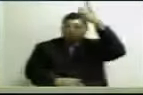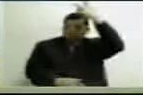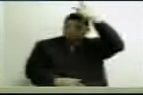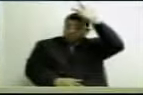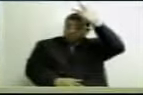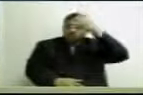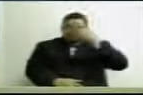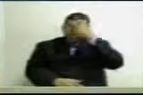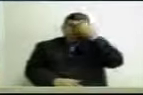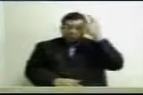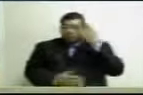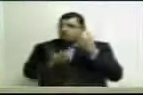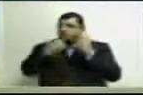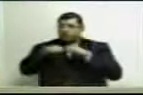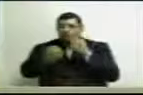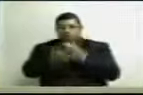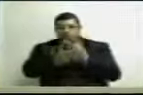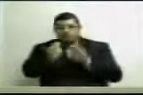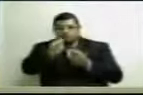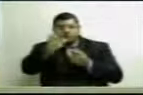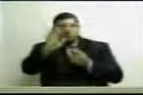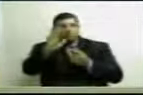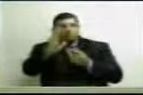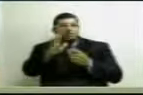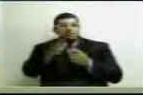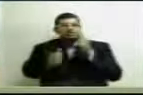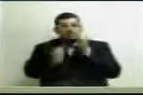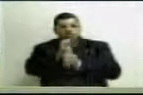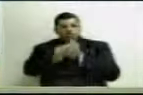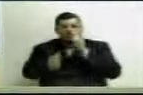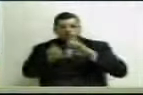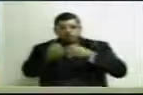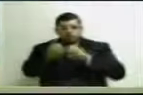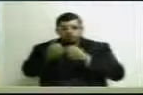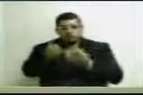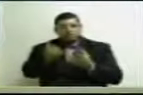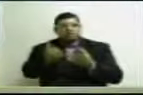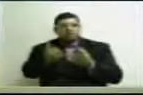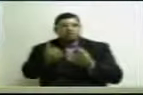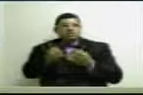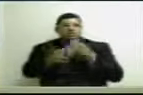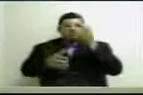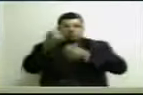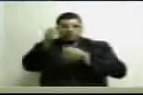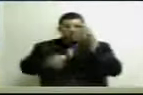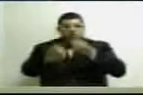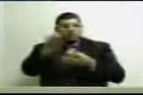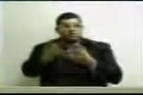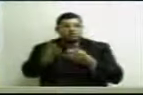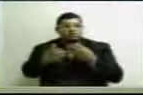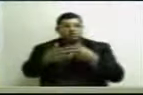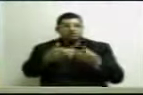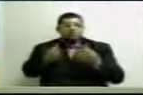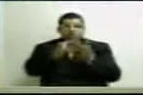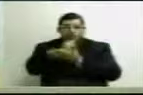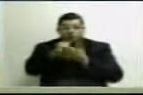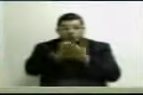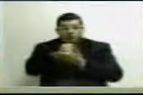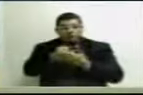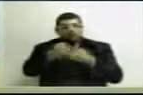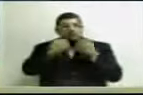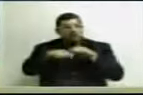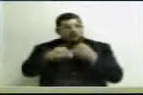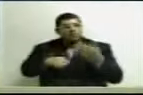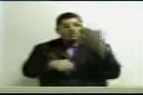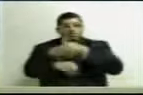absurdo. A população de Manaus está pagando muito caro por arroz, por feijão, pelo leite, por produtos básicos